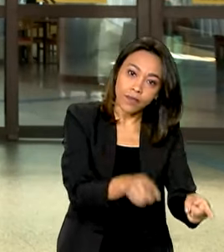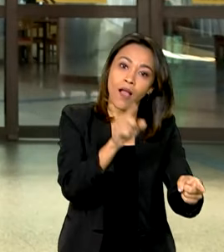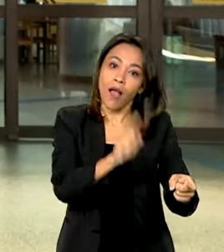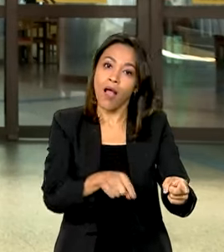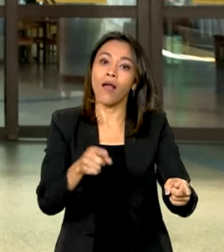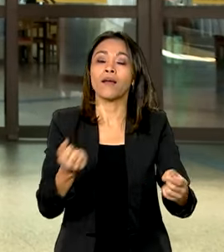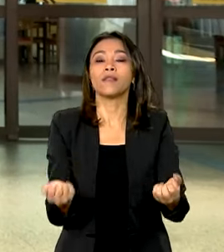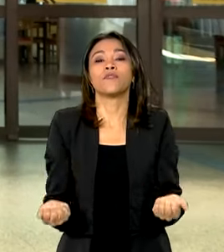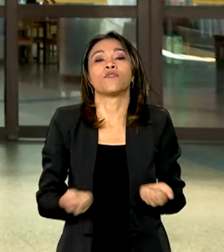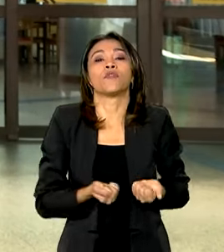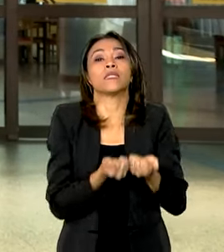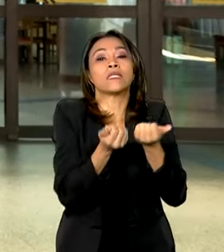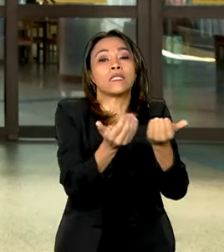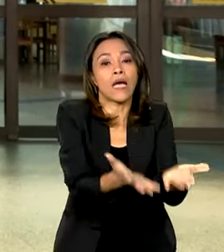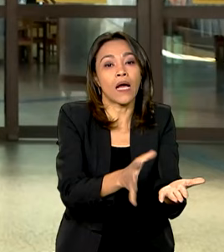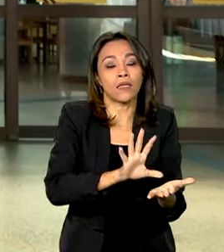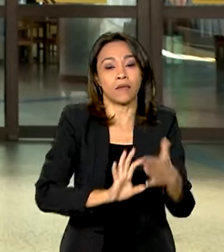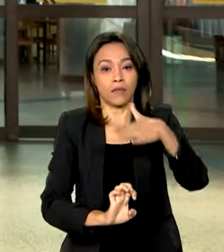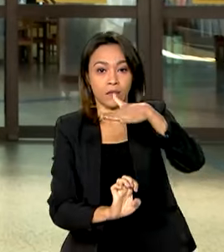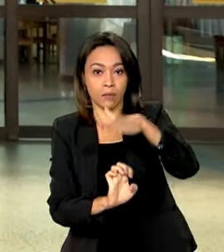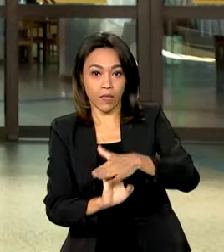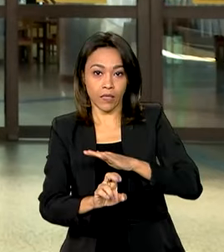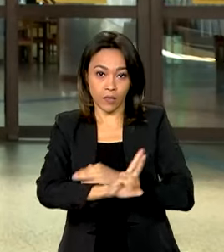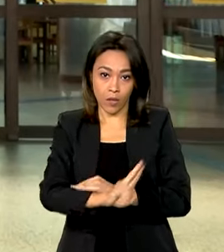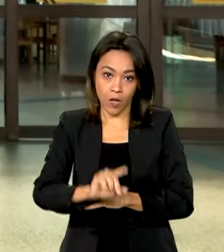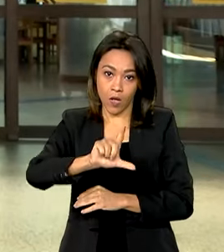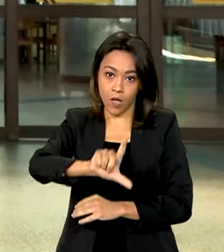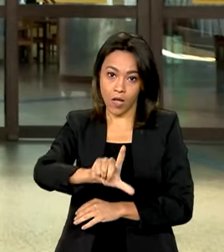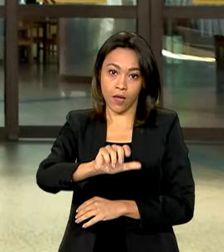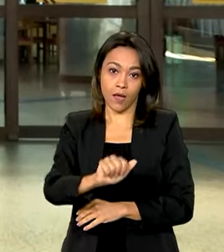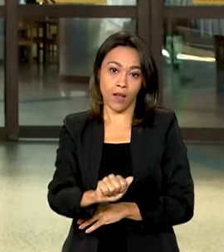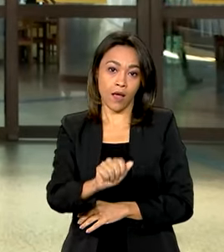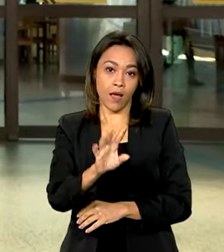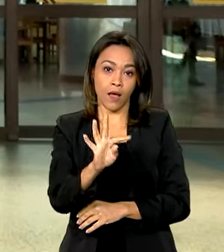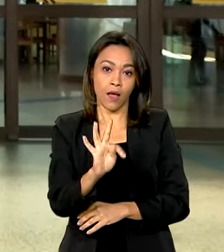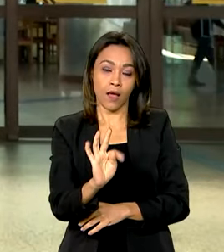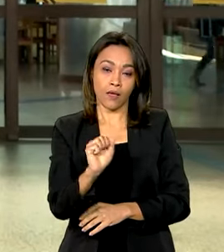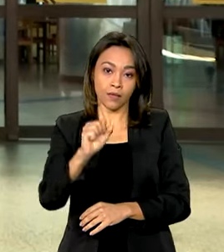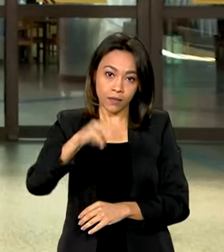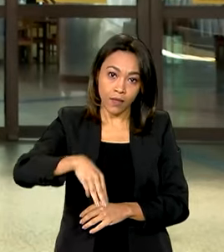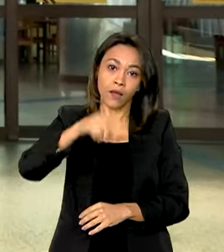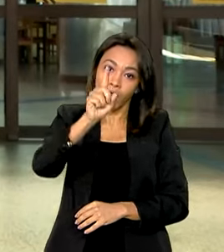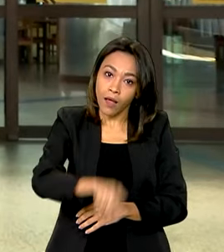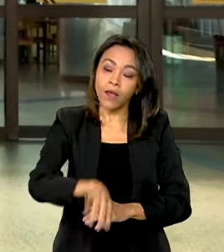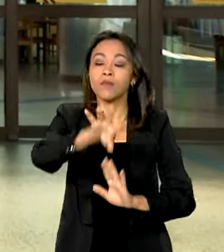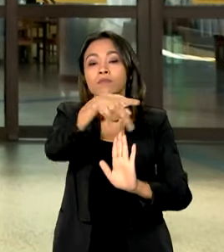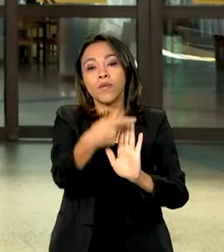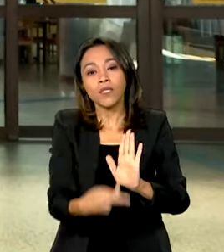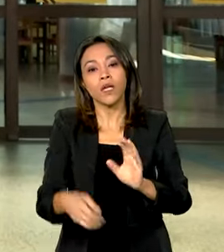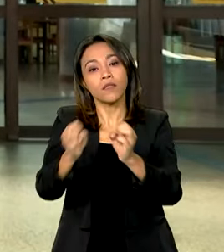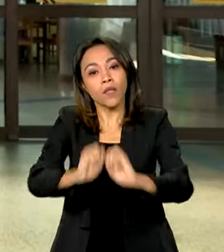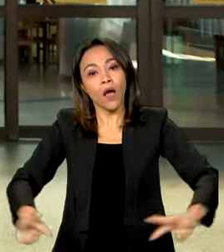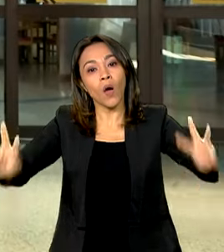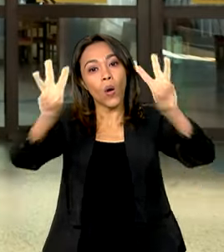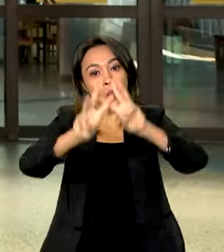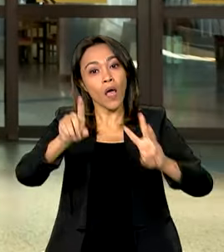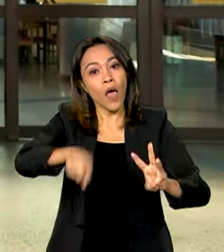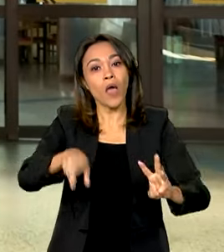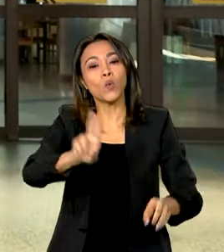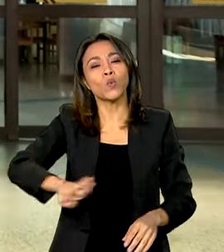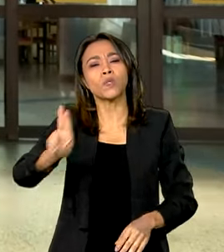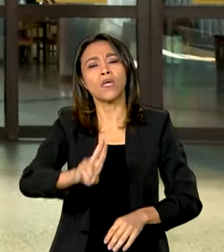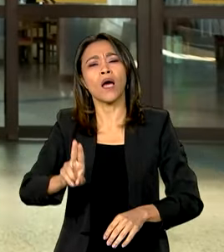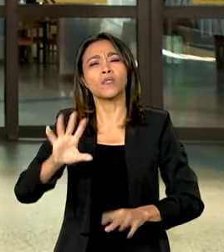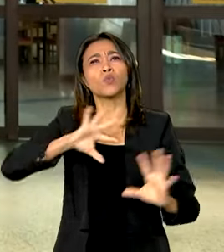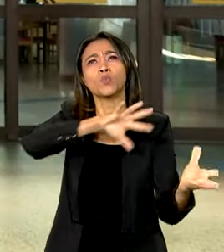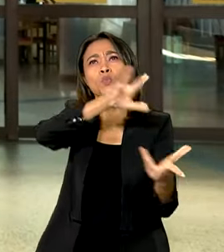Latam. Essas casas modulares fazem parte do projeto da ONU para refugiados, são usadas por refugiados em